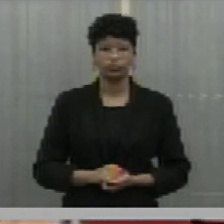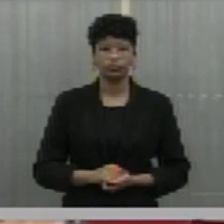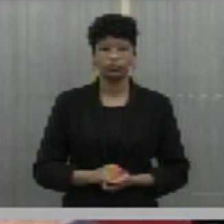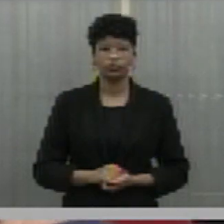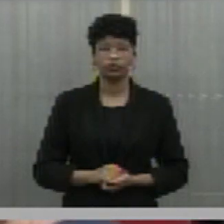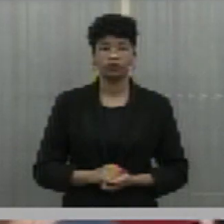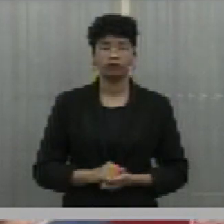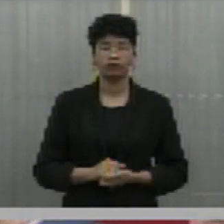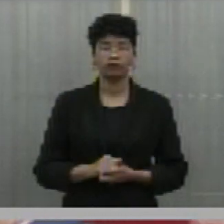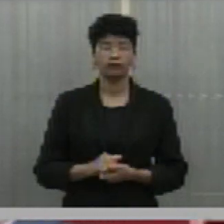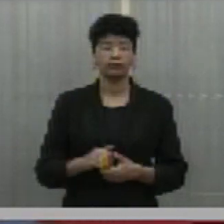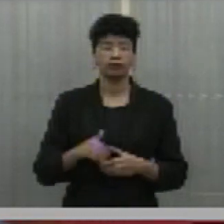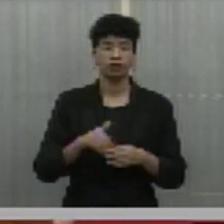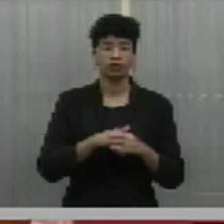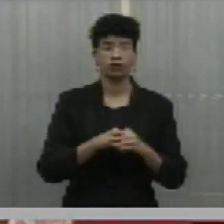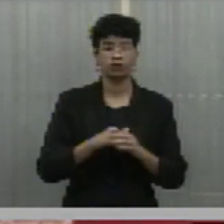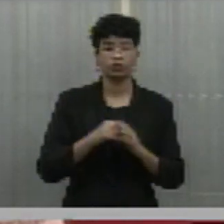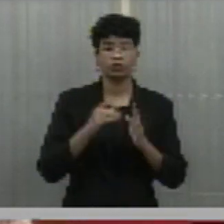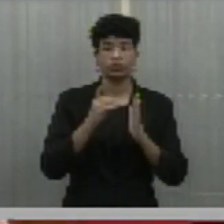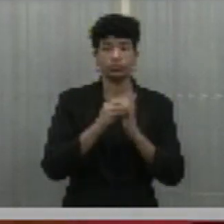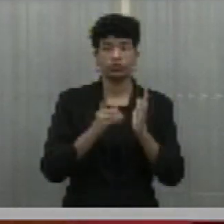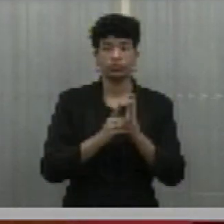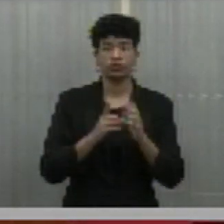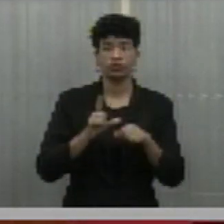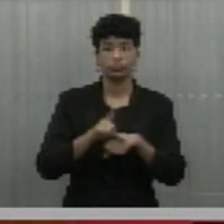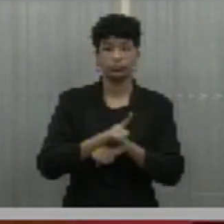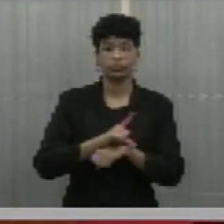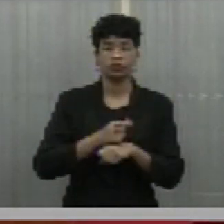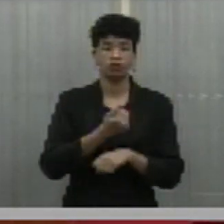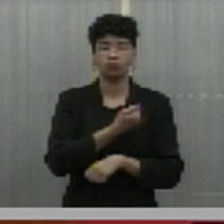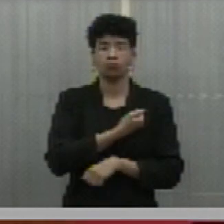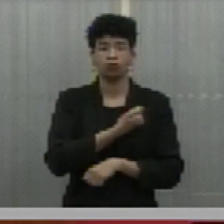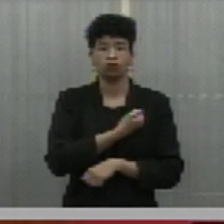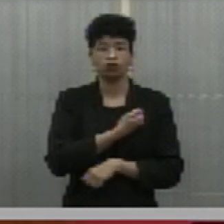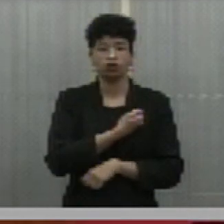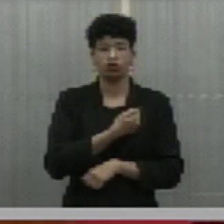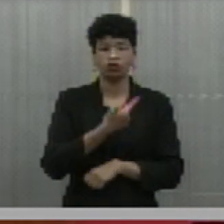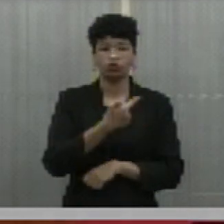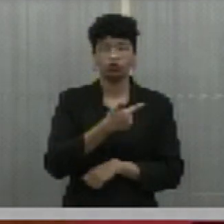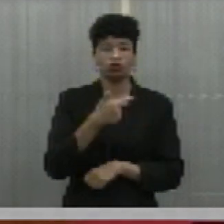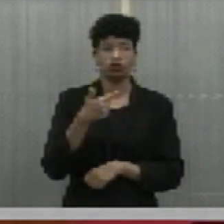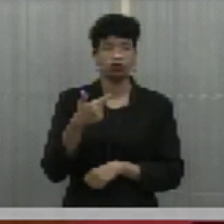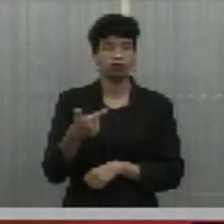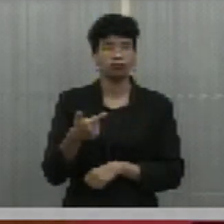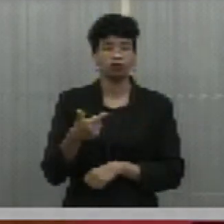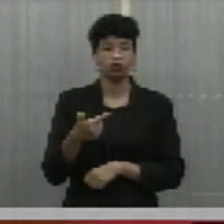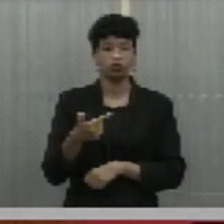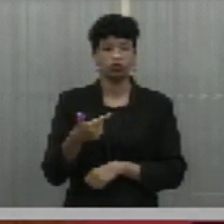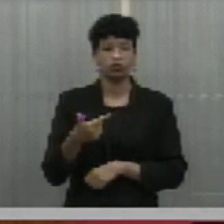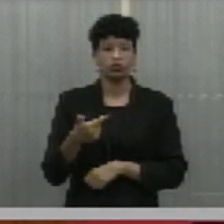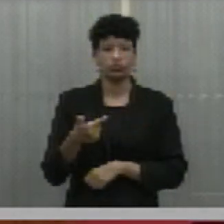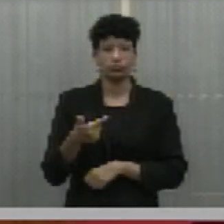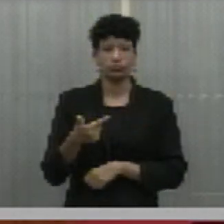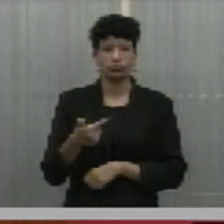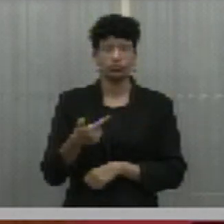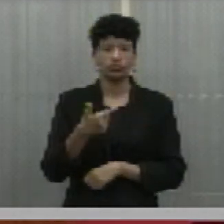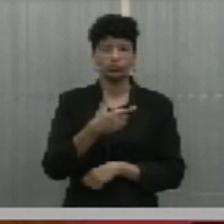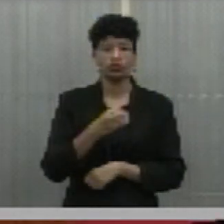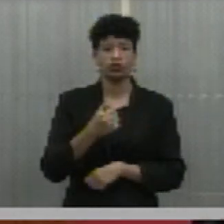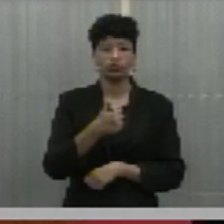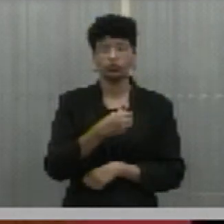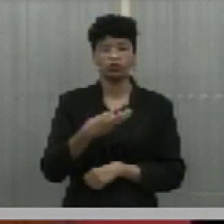Votação de projeto de decreto legislativo de número 22 de 2023,